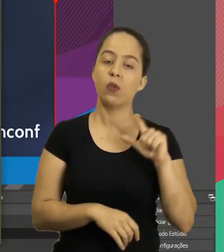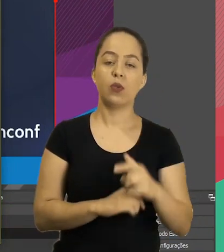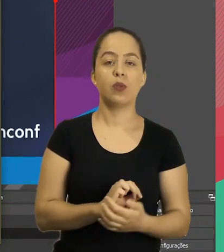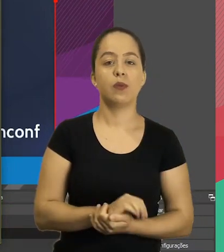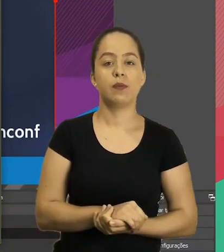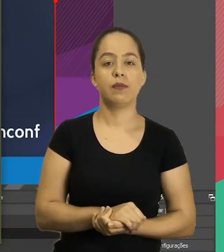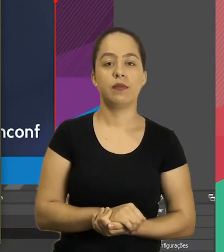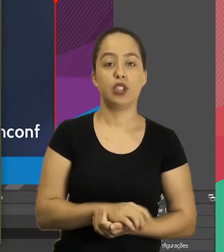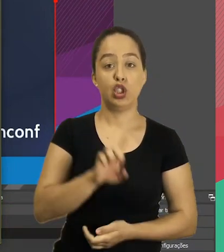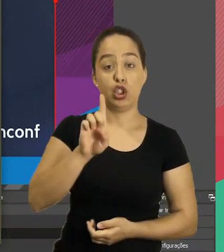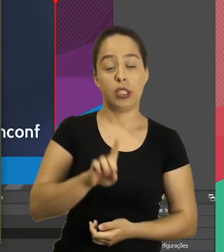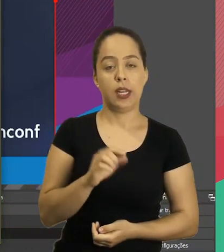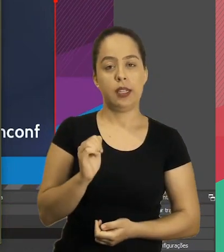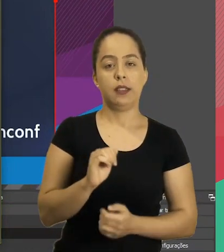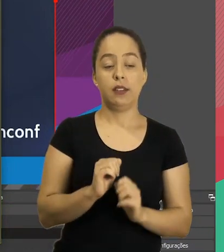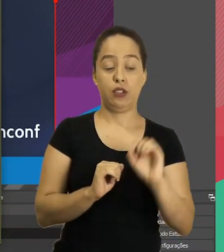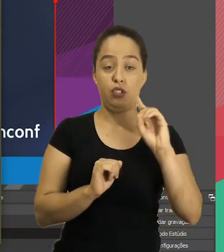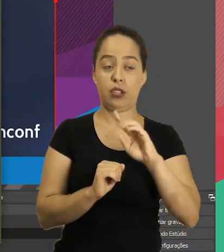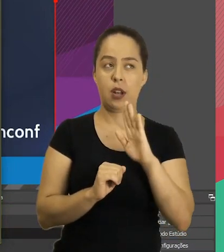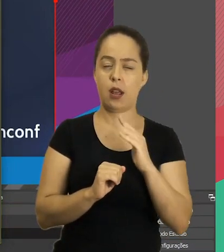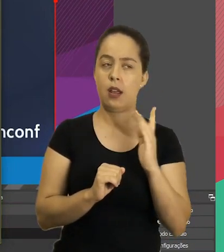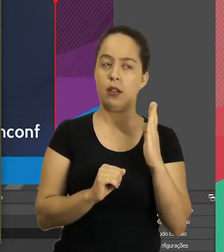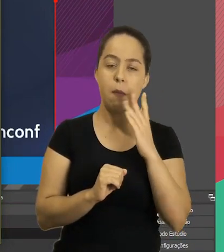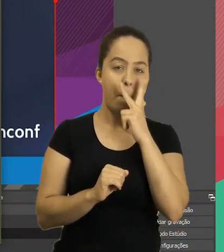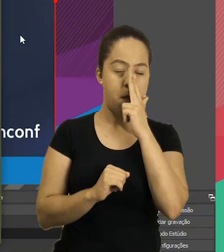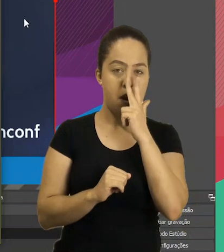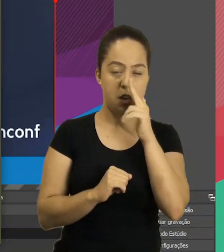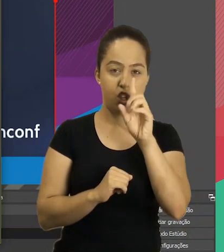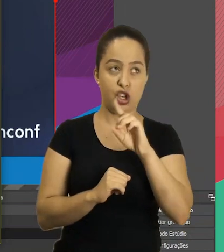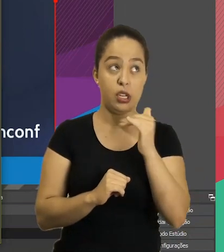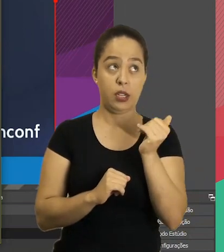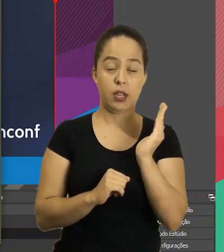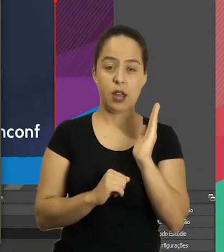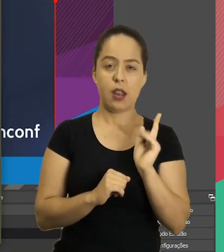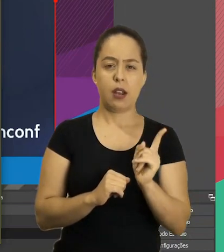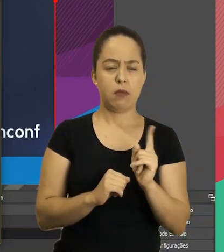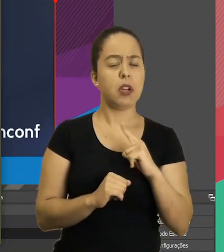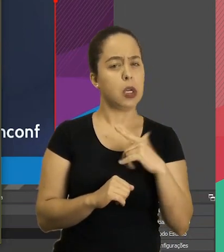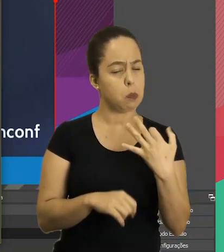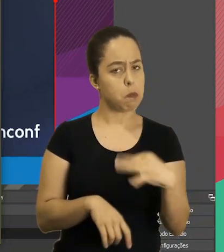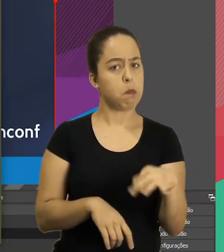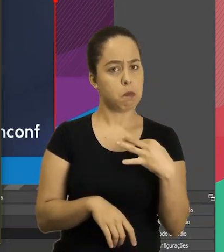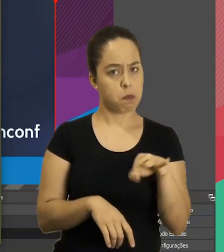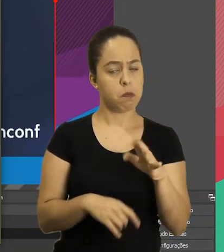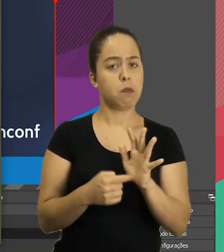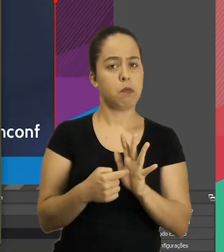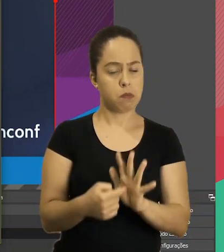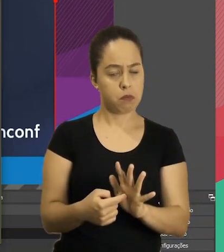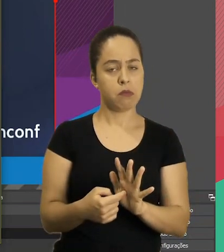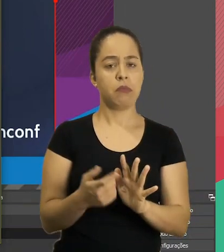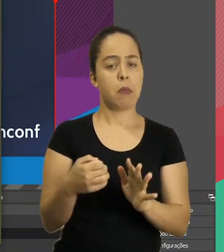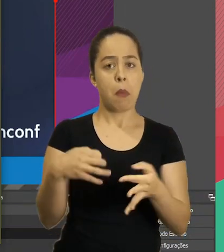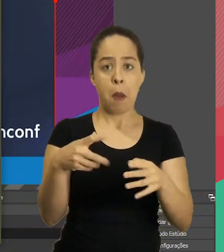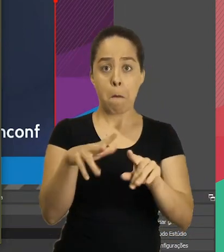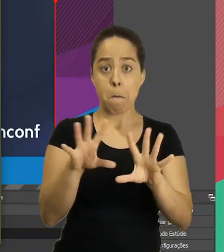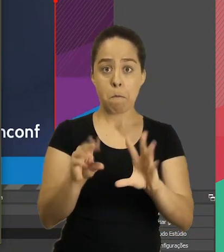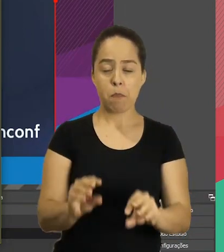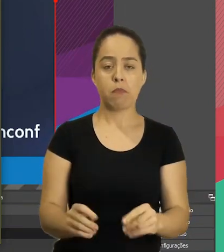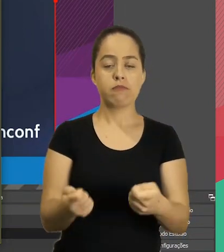Agora vamos aqui do lado direito. Do lado direito parece que já está correto.